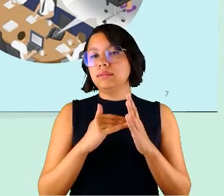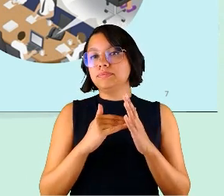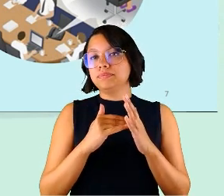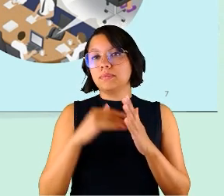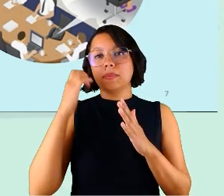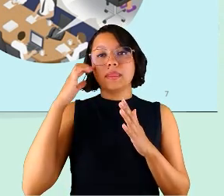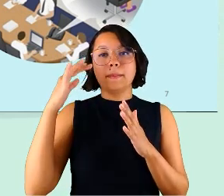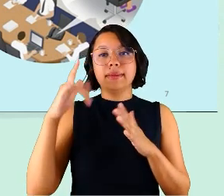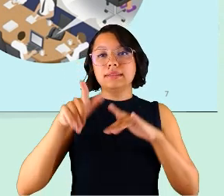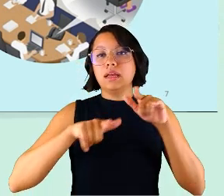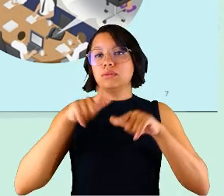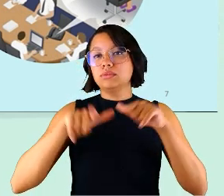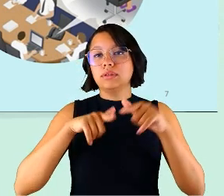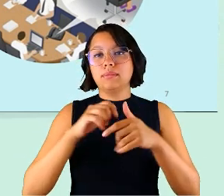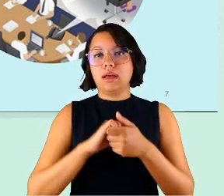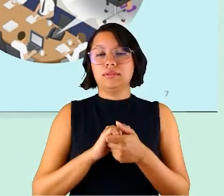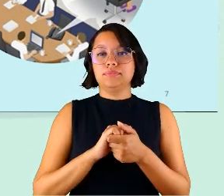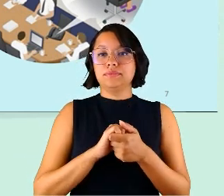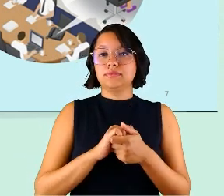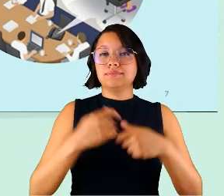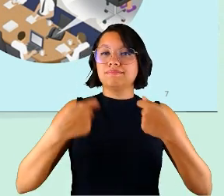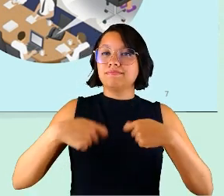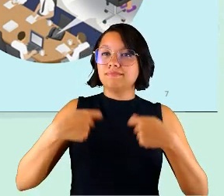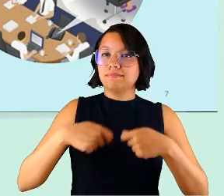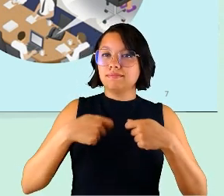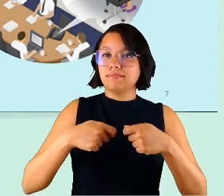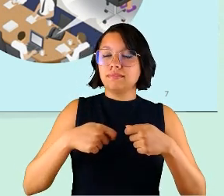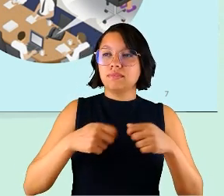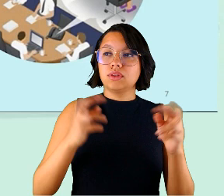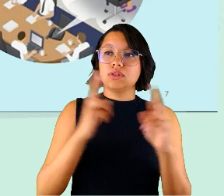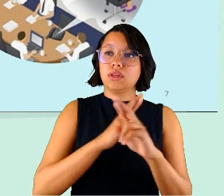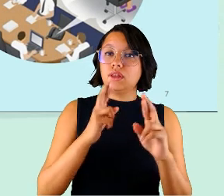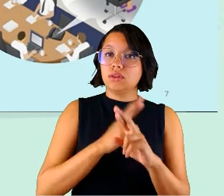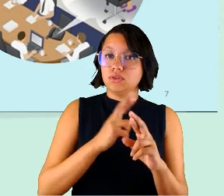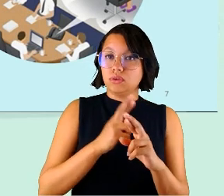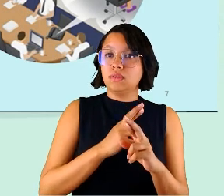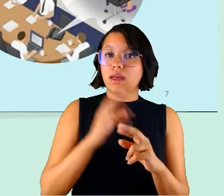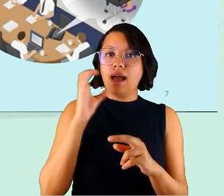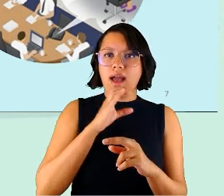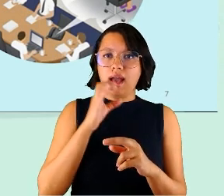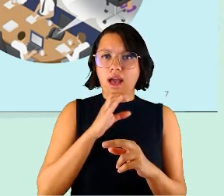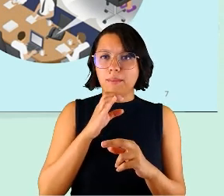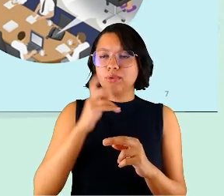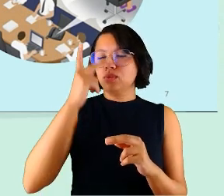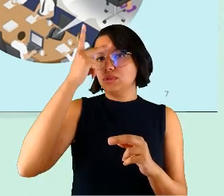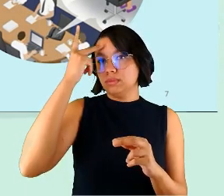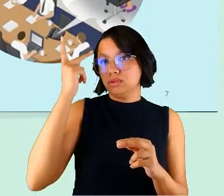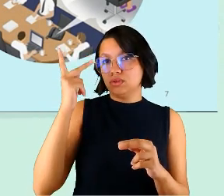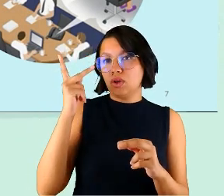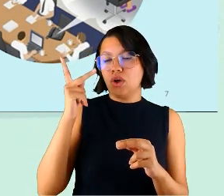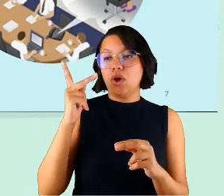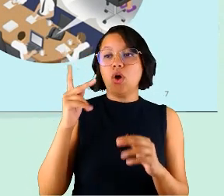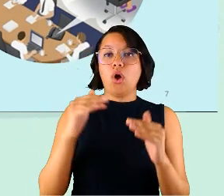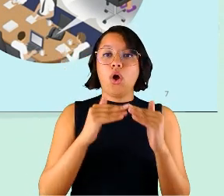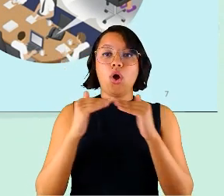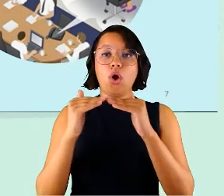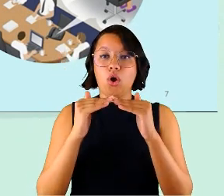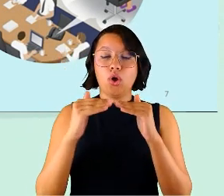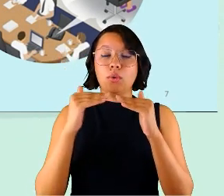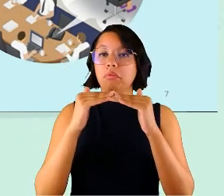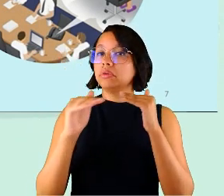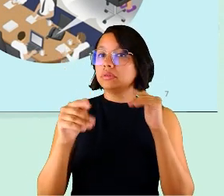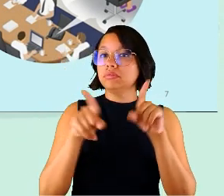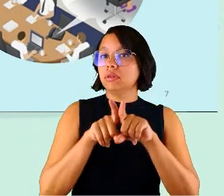pensar nas tarefas e a necessidade de interagir de modo instantâneo com as pessoas de modo síncrono e